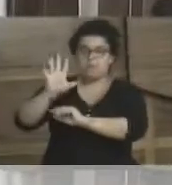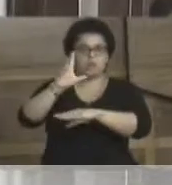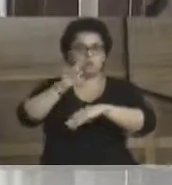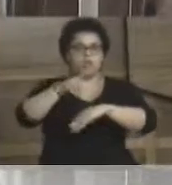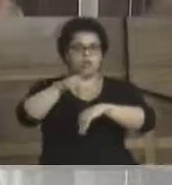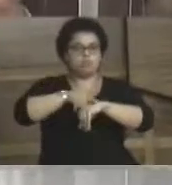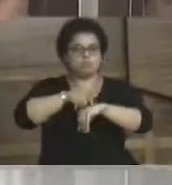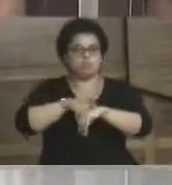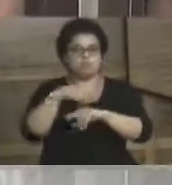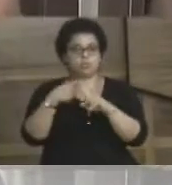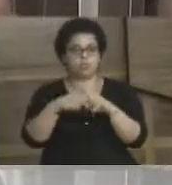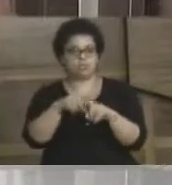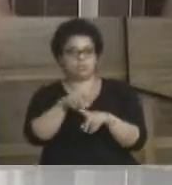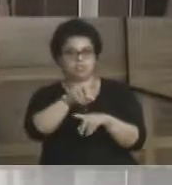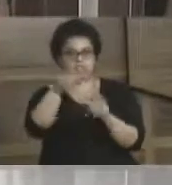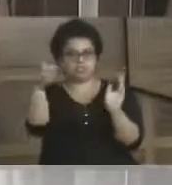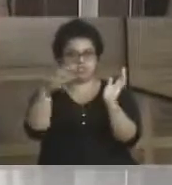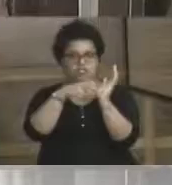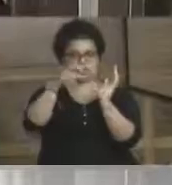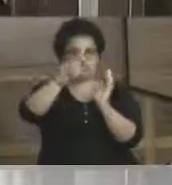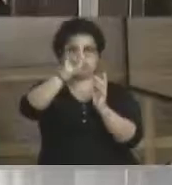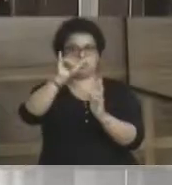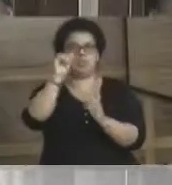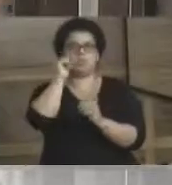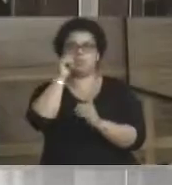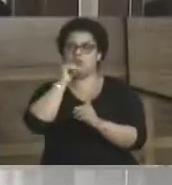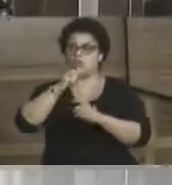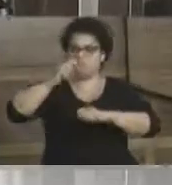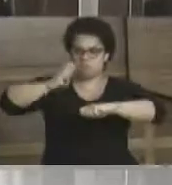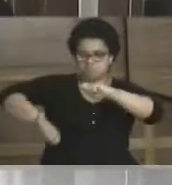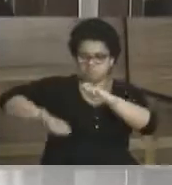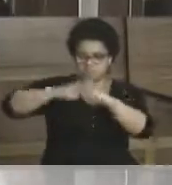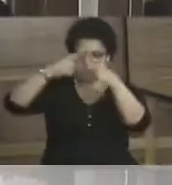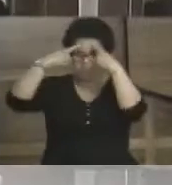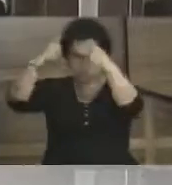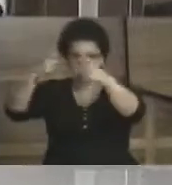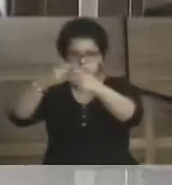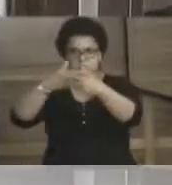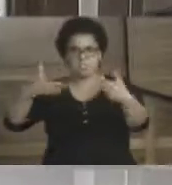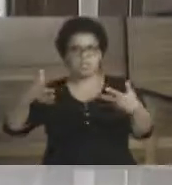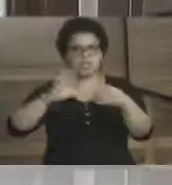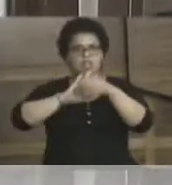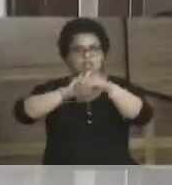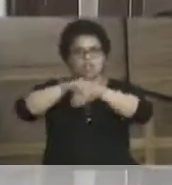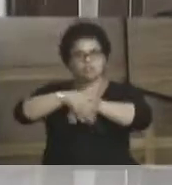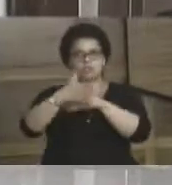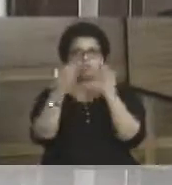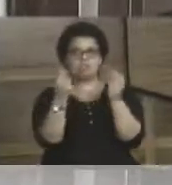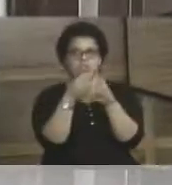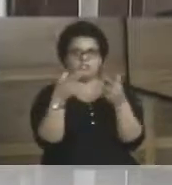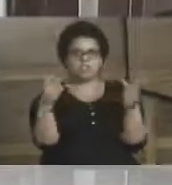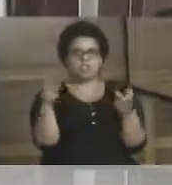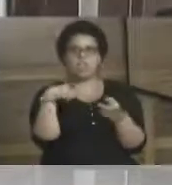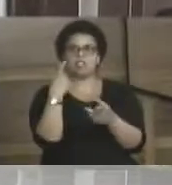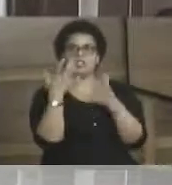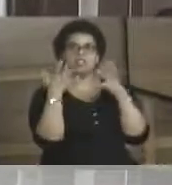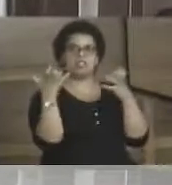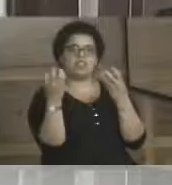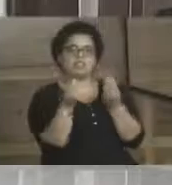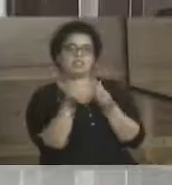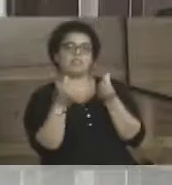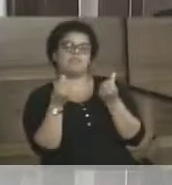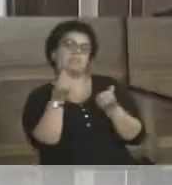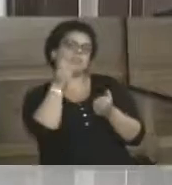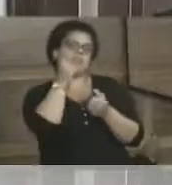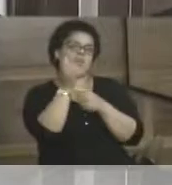momento, enquanto de dia, muitas mulheres são violentadas, muitas mulheres são assediadas, e de noite, muitas vezes, a gente quer o benefício da